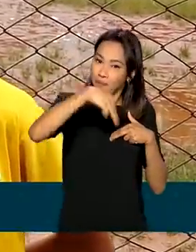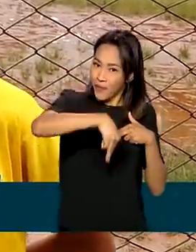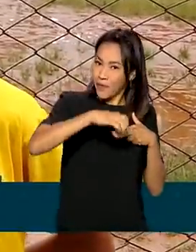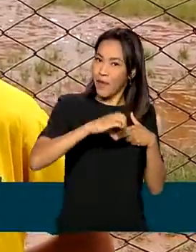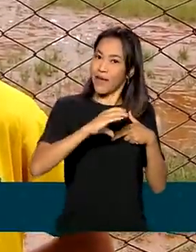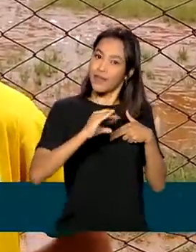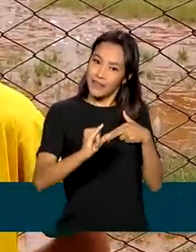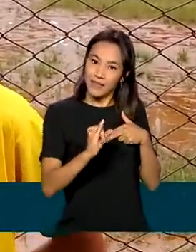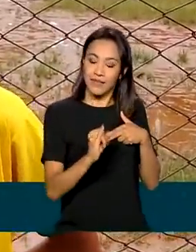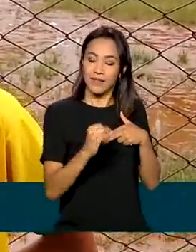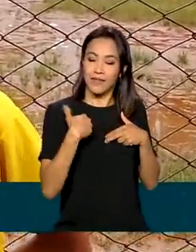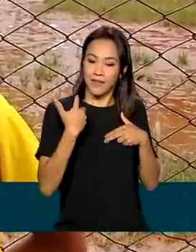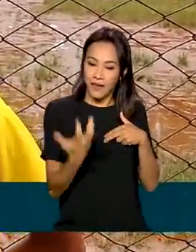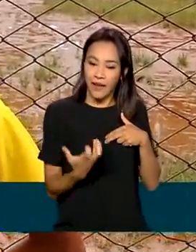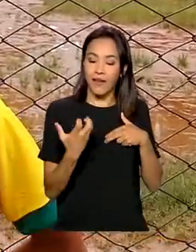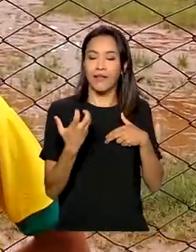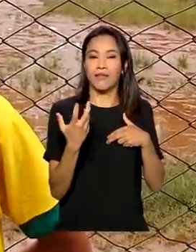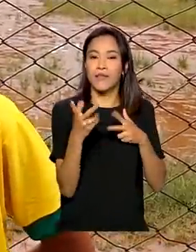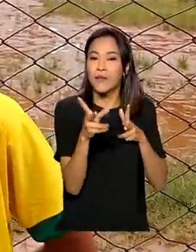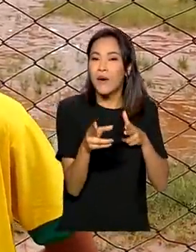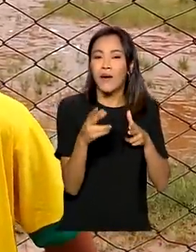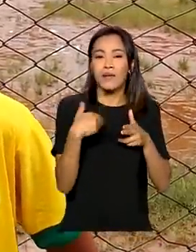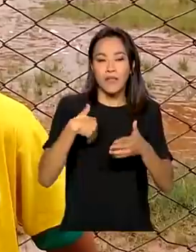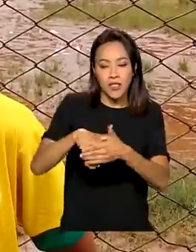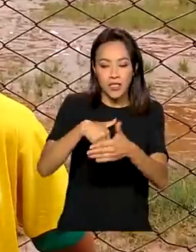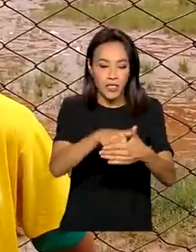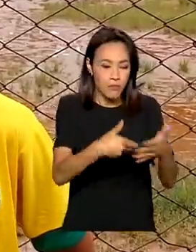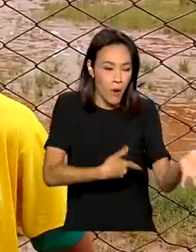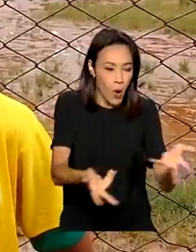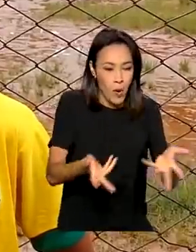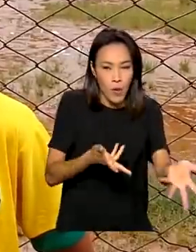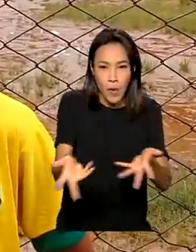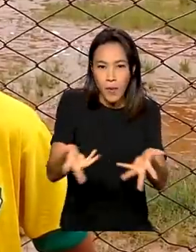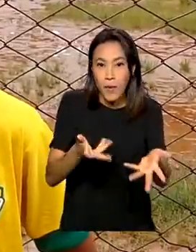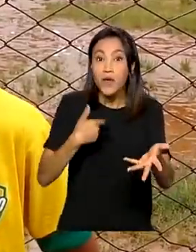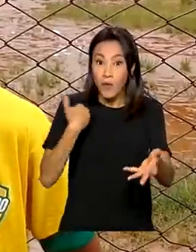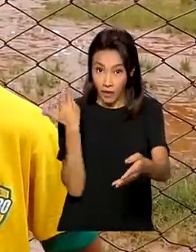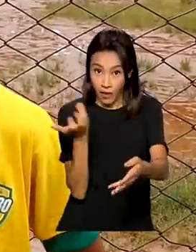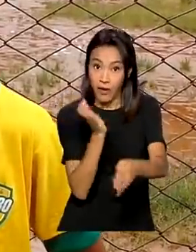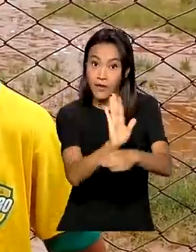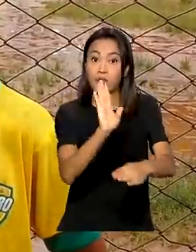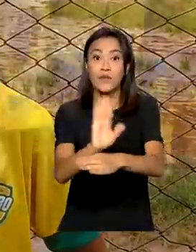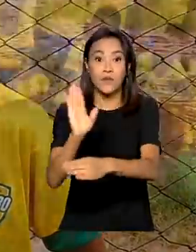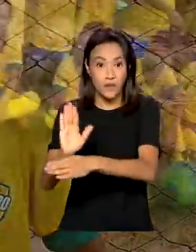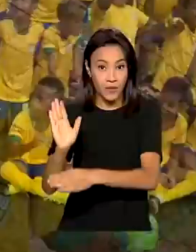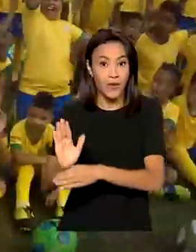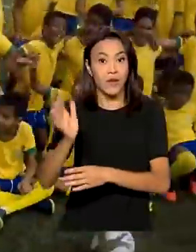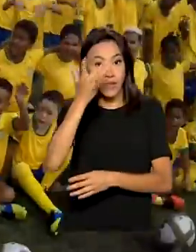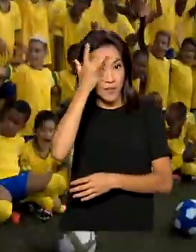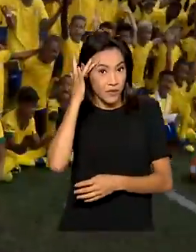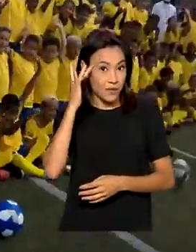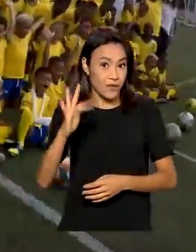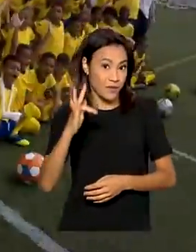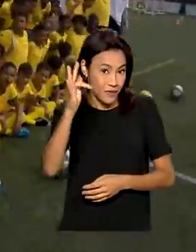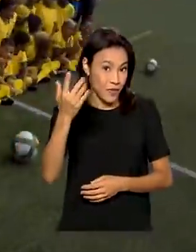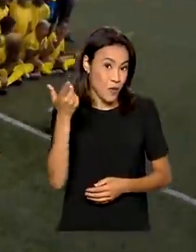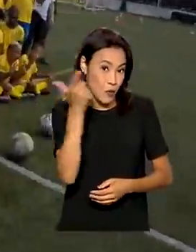Ele diva, ele marca gol, faz tanta coisa. Também quero ajudar as pessoas com o dinheiro que eu for ganhar.